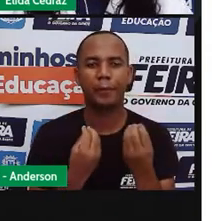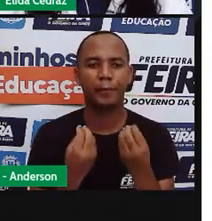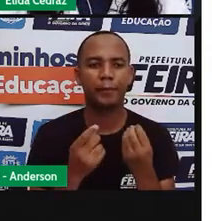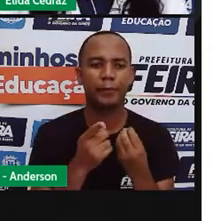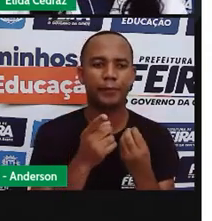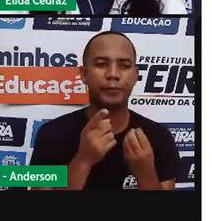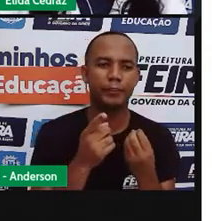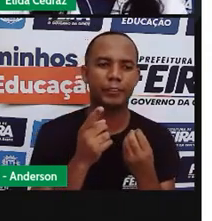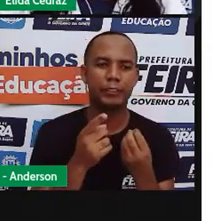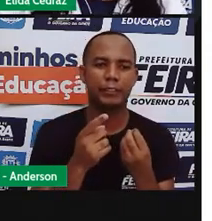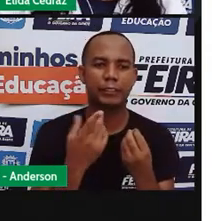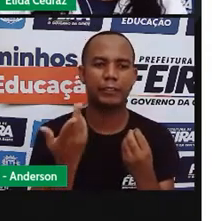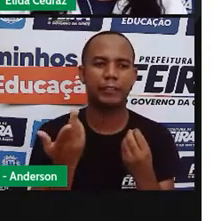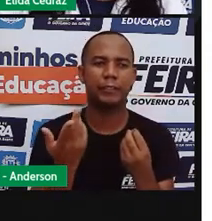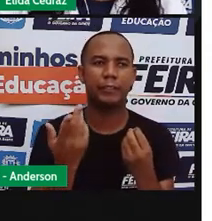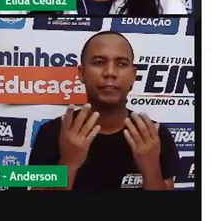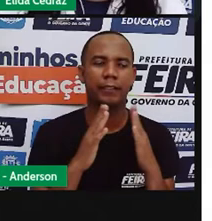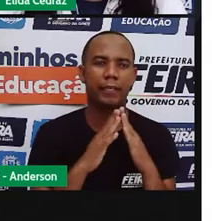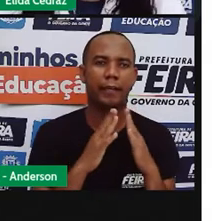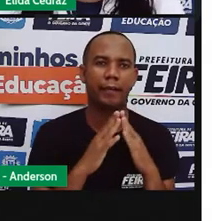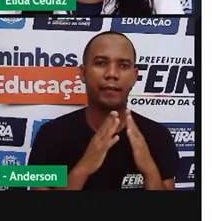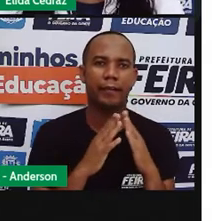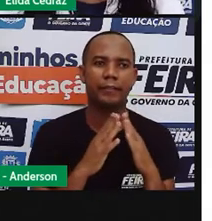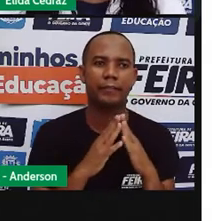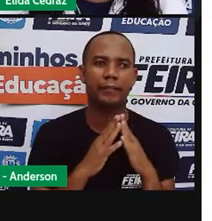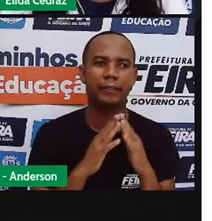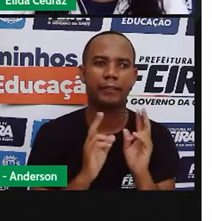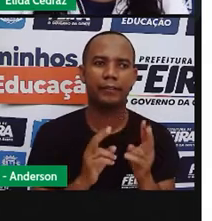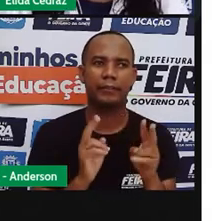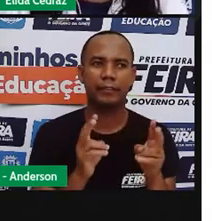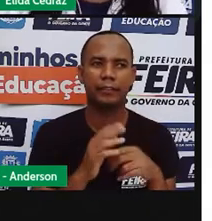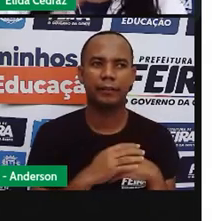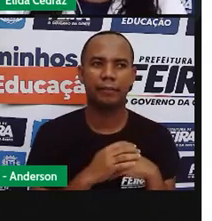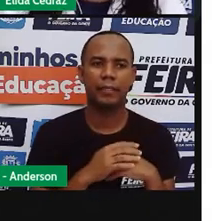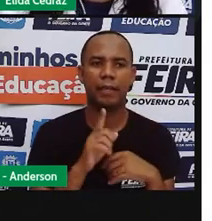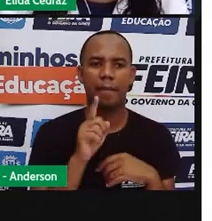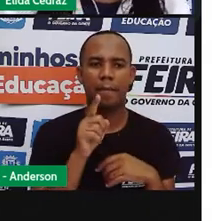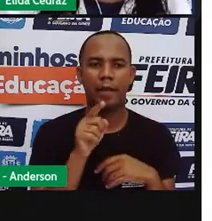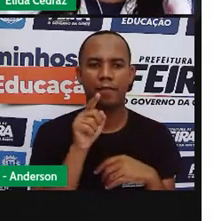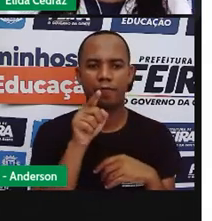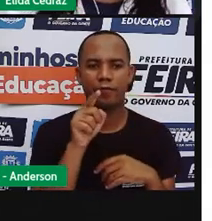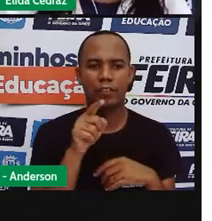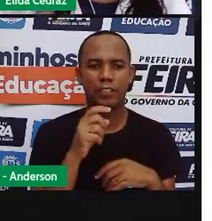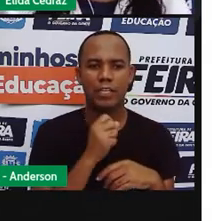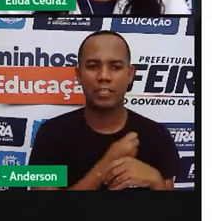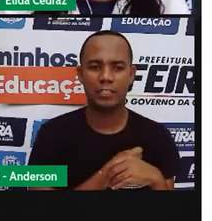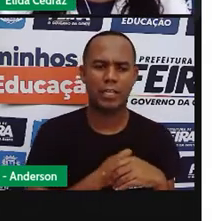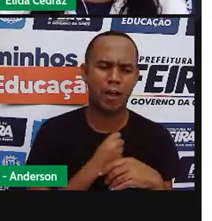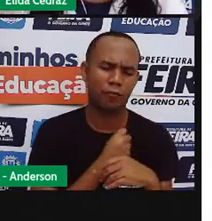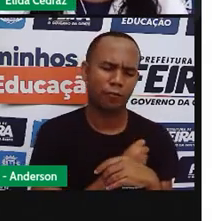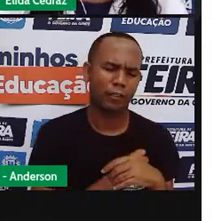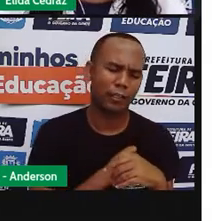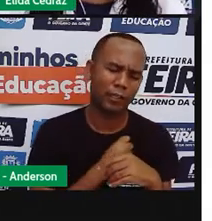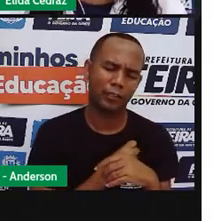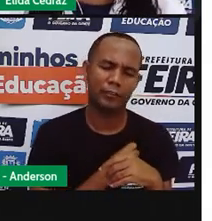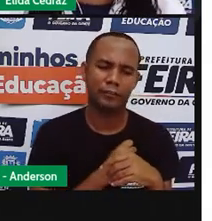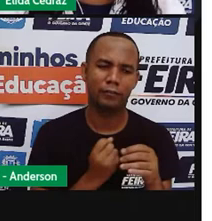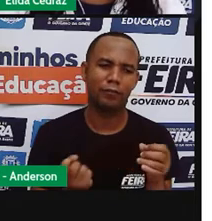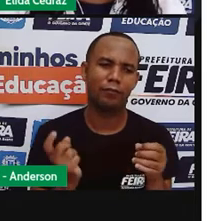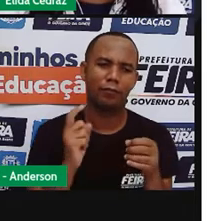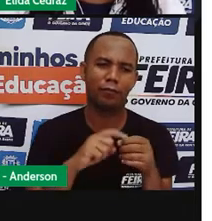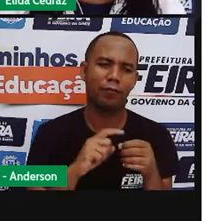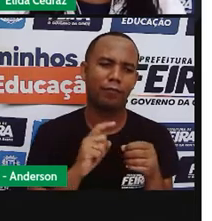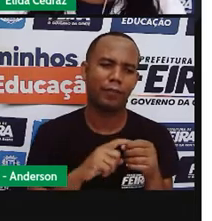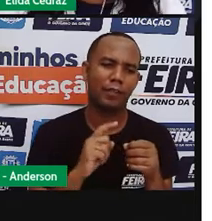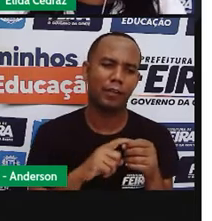pra que doutor Drauzio ficasse perguntando da saudade da vontade que a gente tem de voltar a fazer as coisas